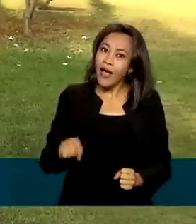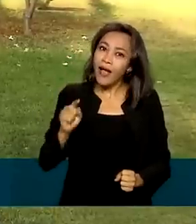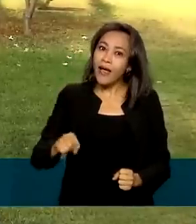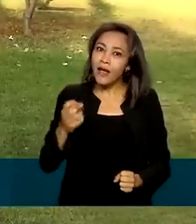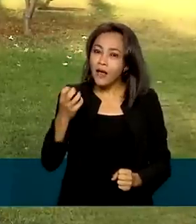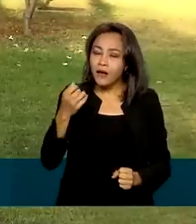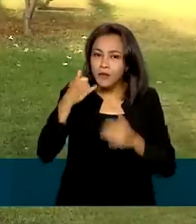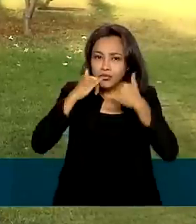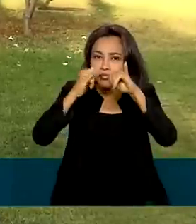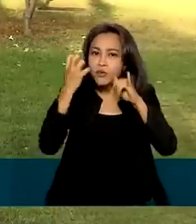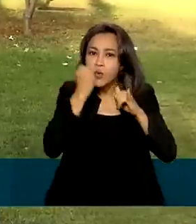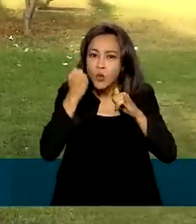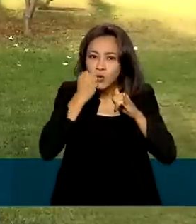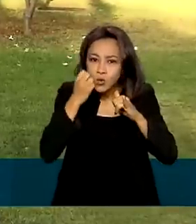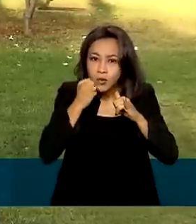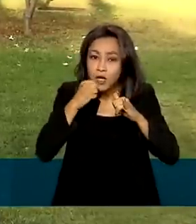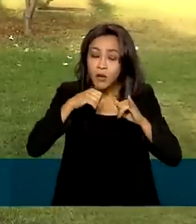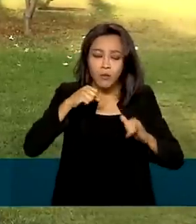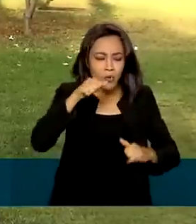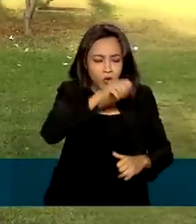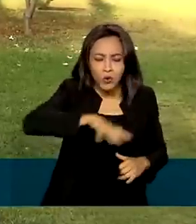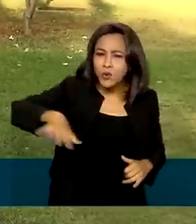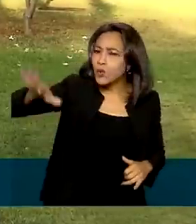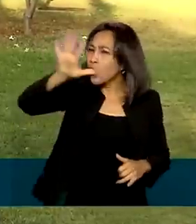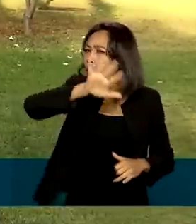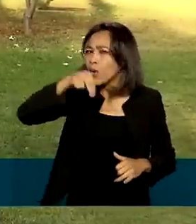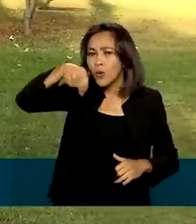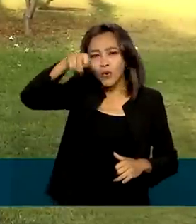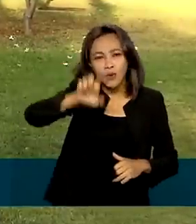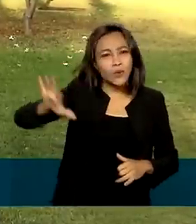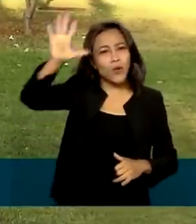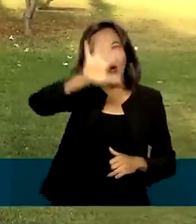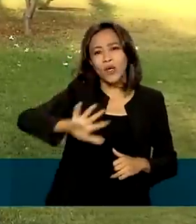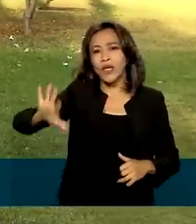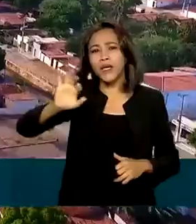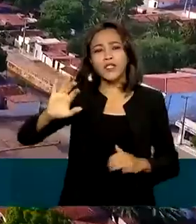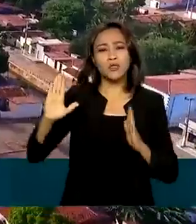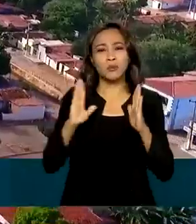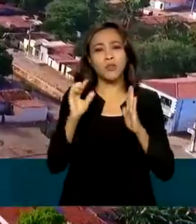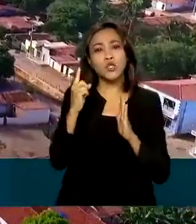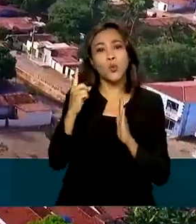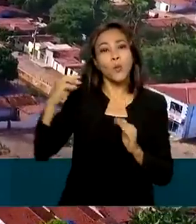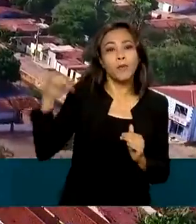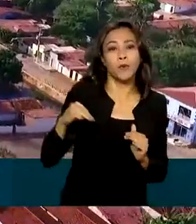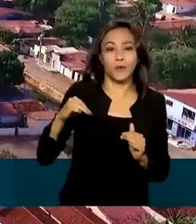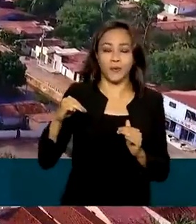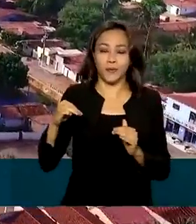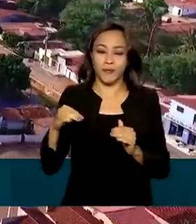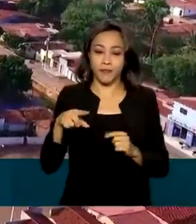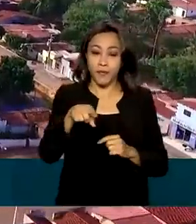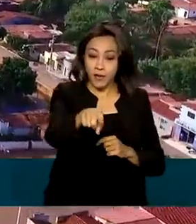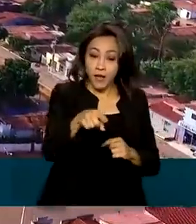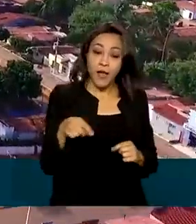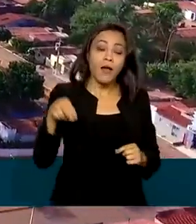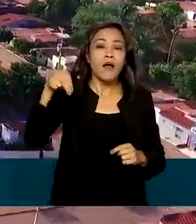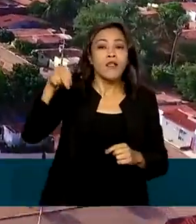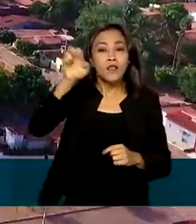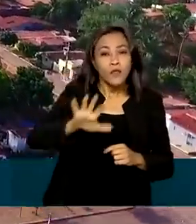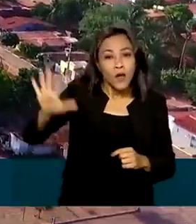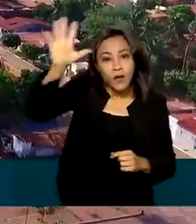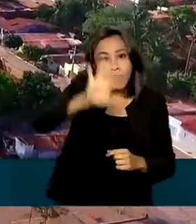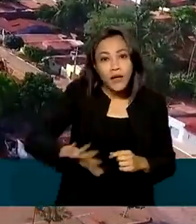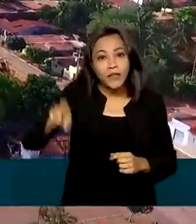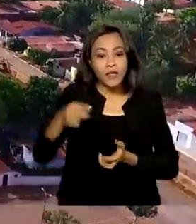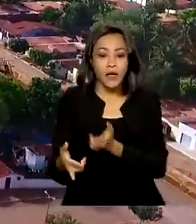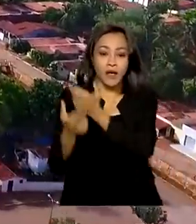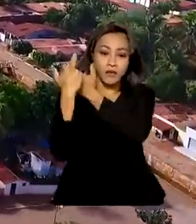consumida por toda a região nordeste durante um minuto. A região nordeste é responsável por mais de